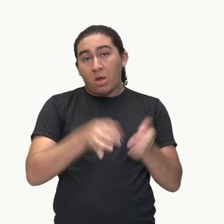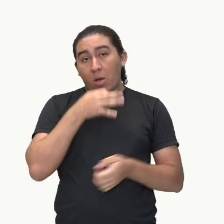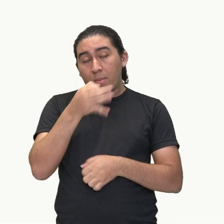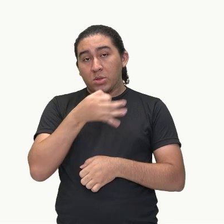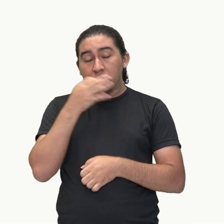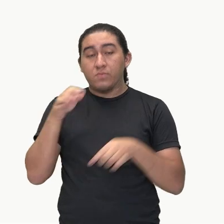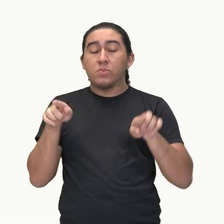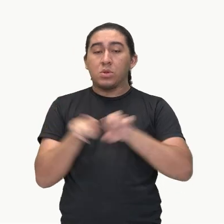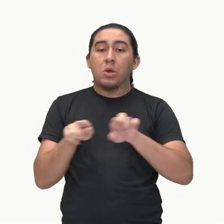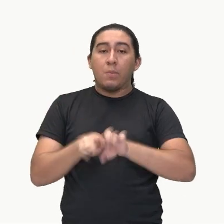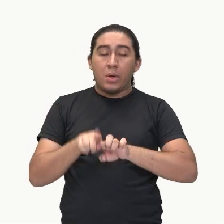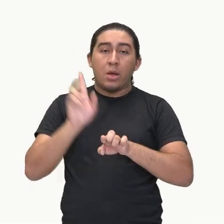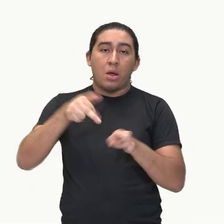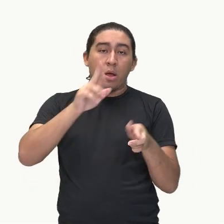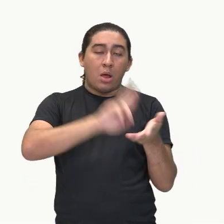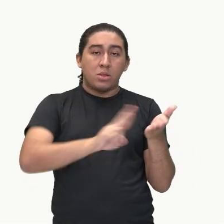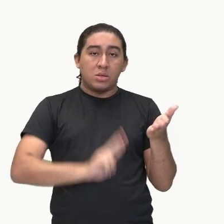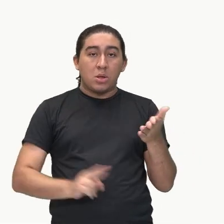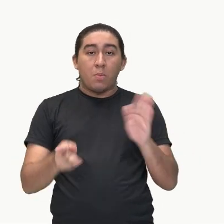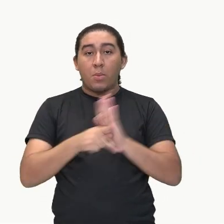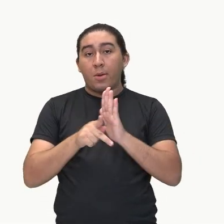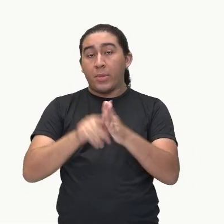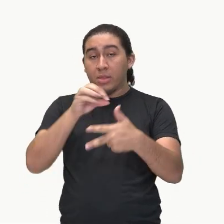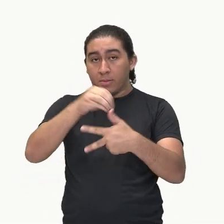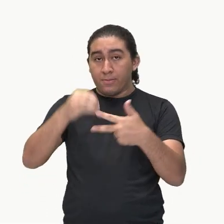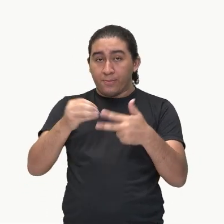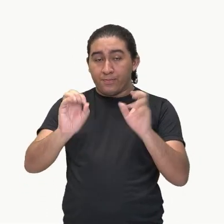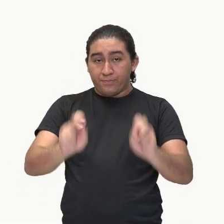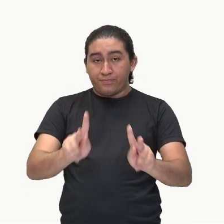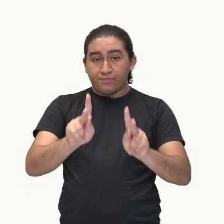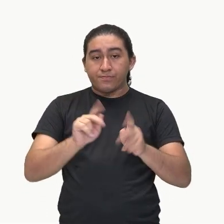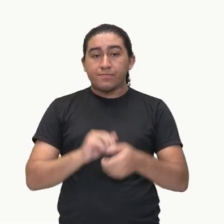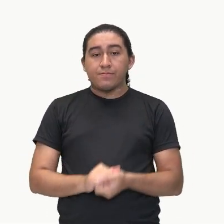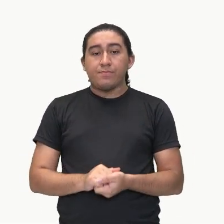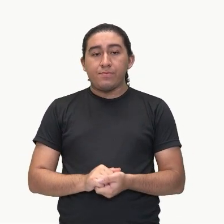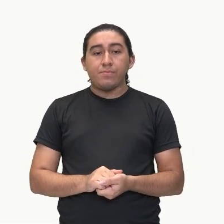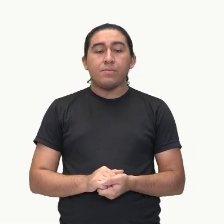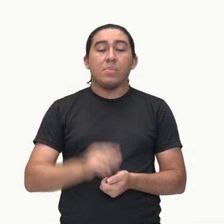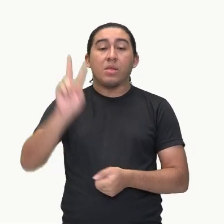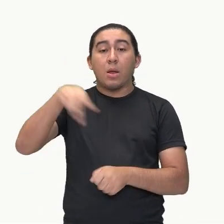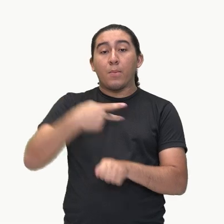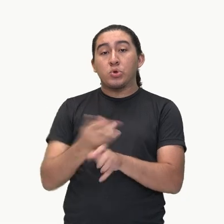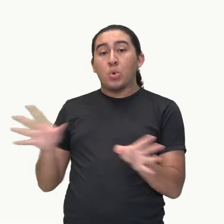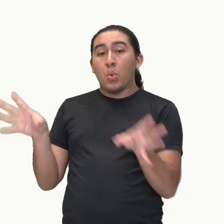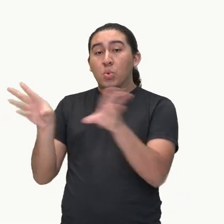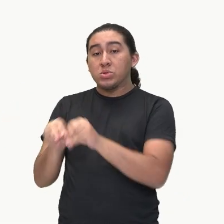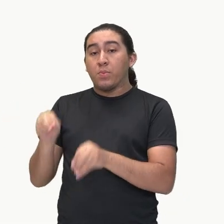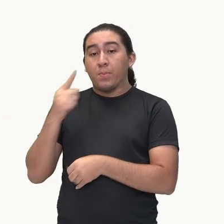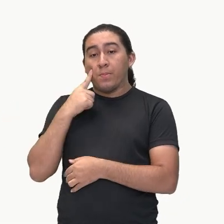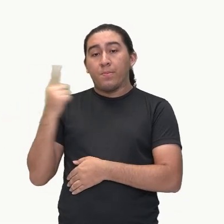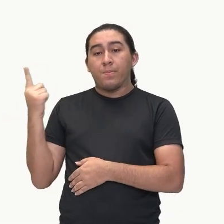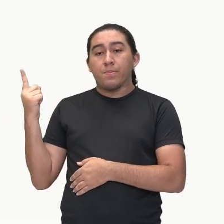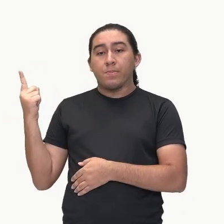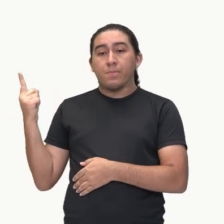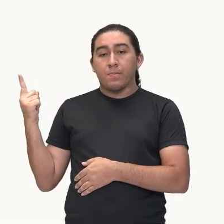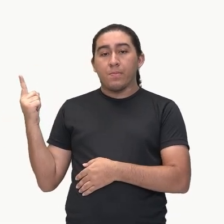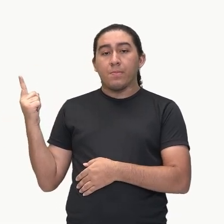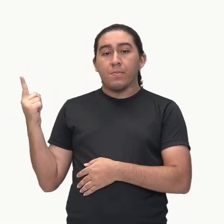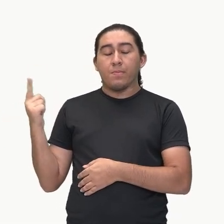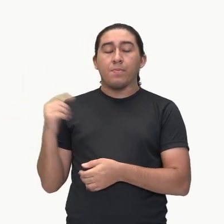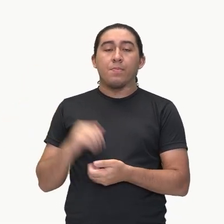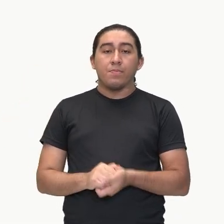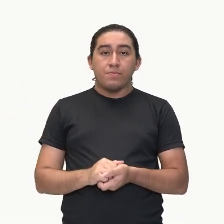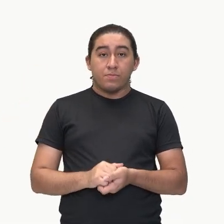e também de uma redação do Enem, certo, gente? Na sequência, a conclusão. Nós vimos aí, na